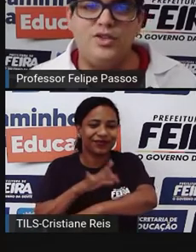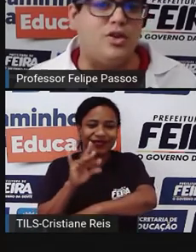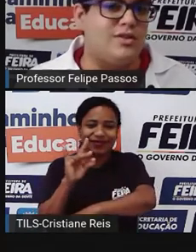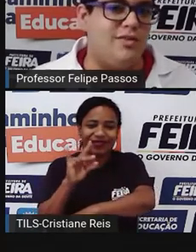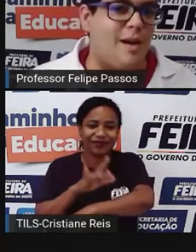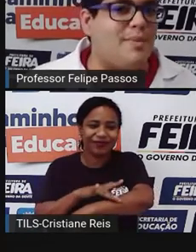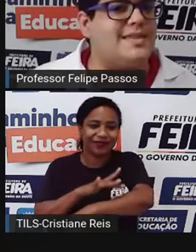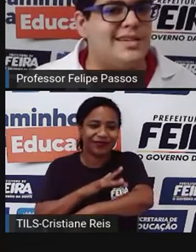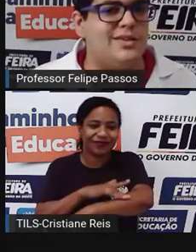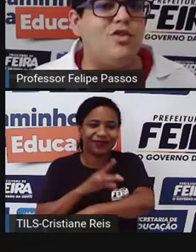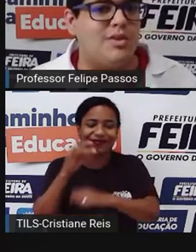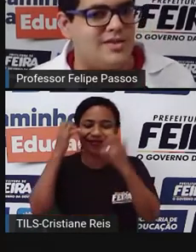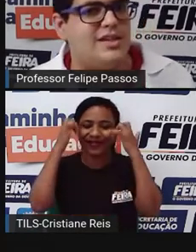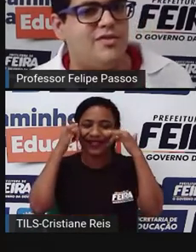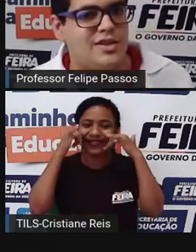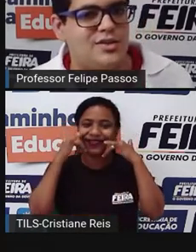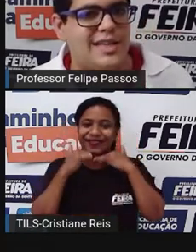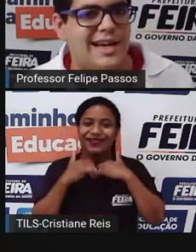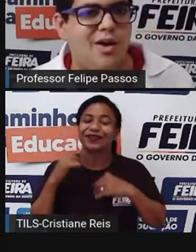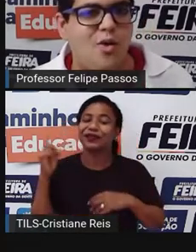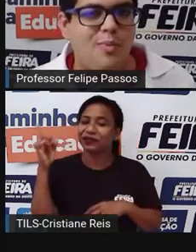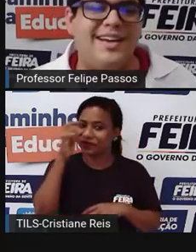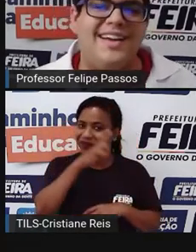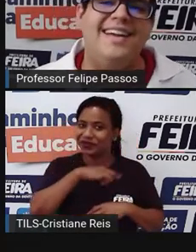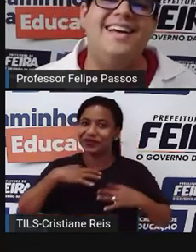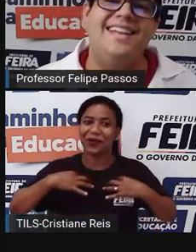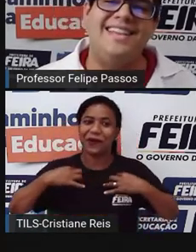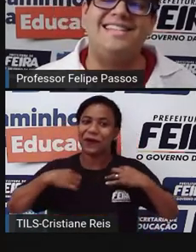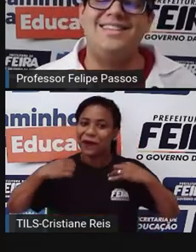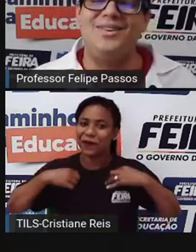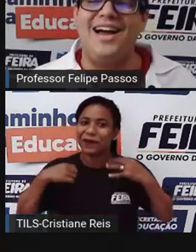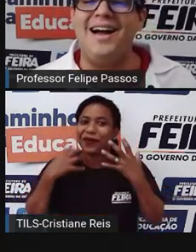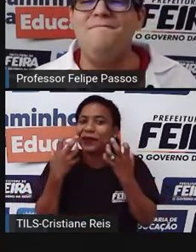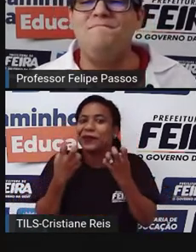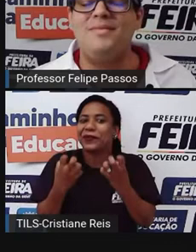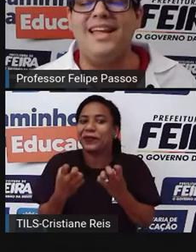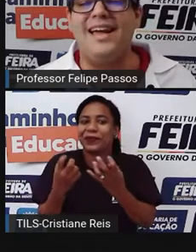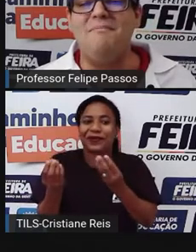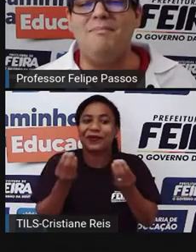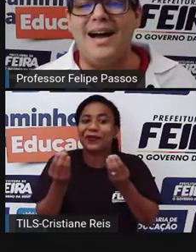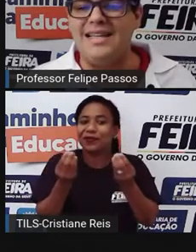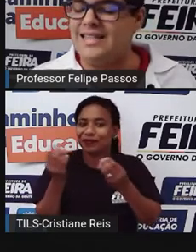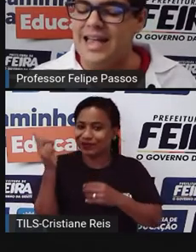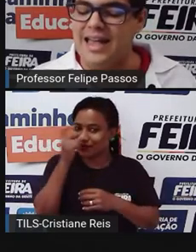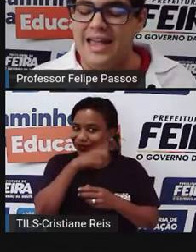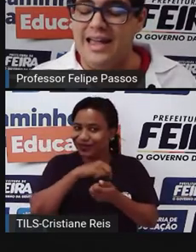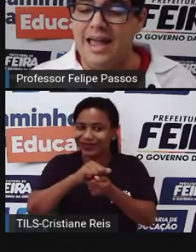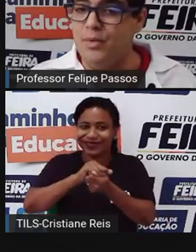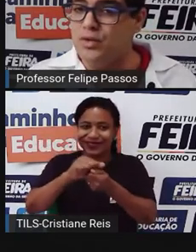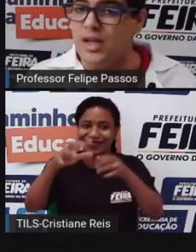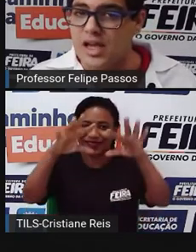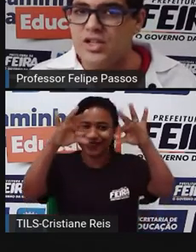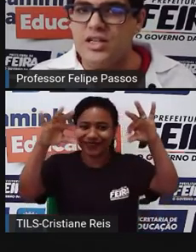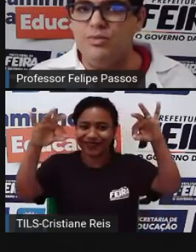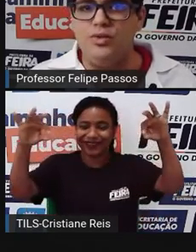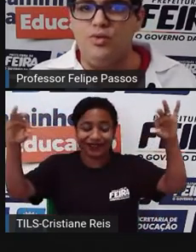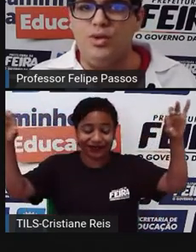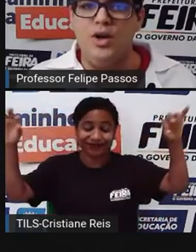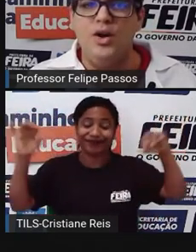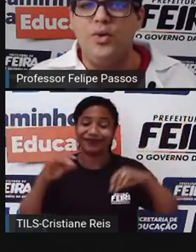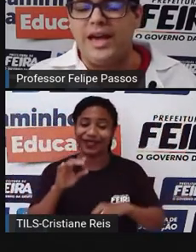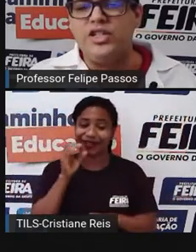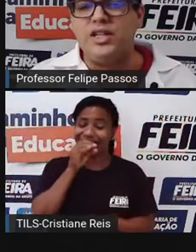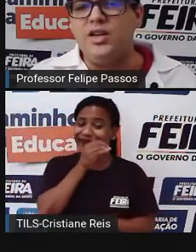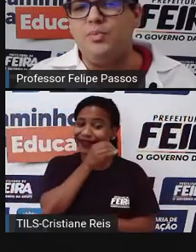Eu só consigo ficar pensando em como deve ser difícil secar a roupa nesse lugar. Mas é muito quente e muito